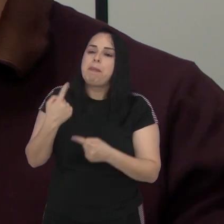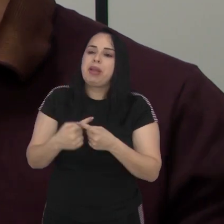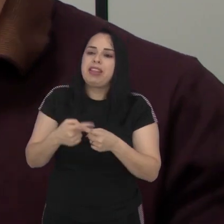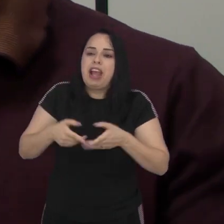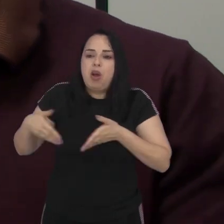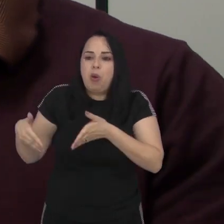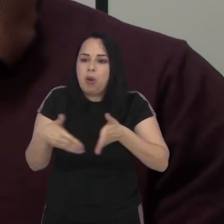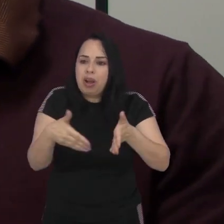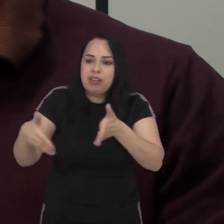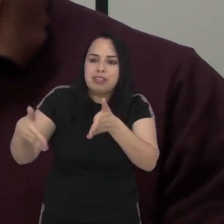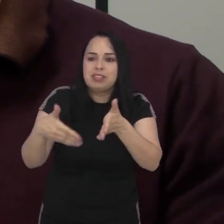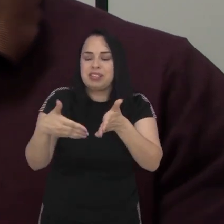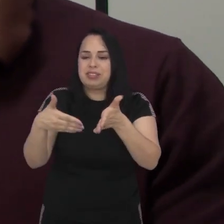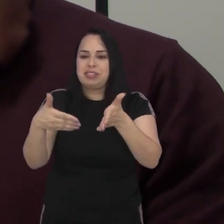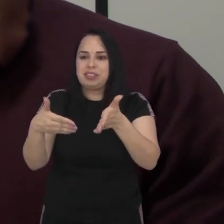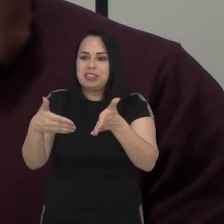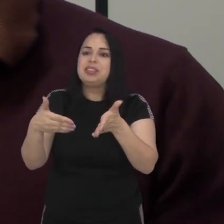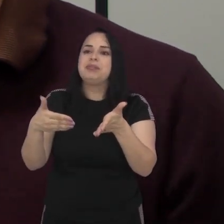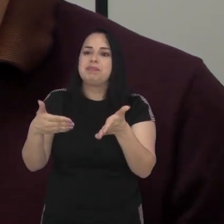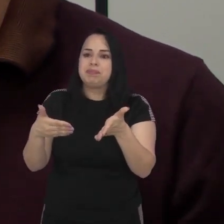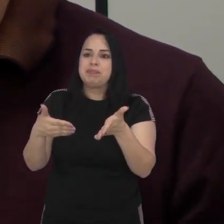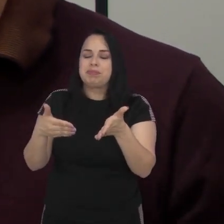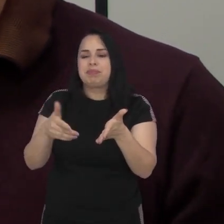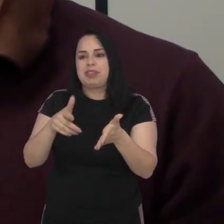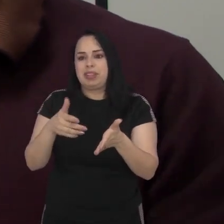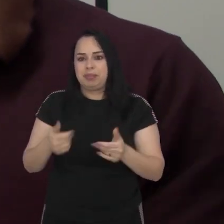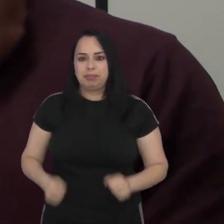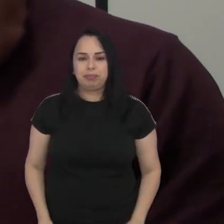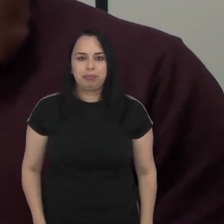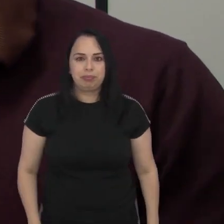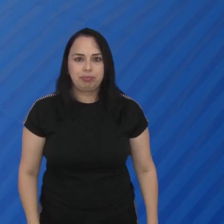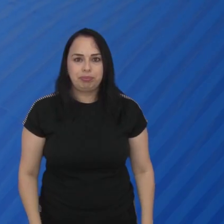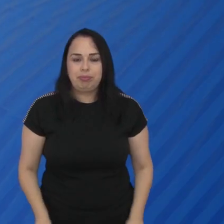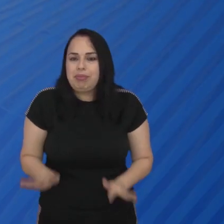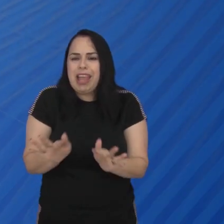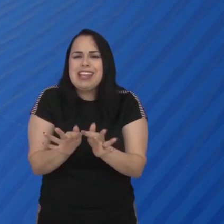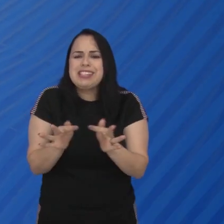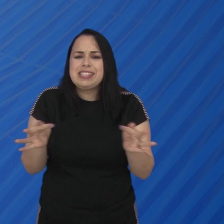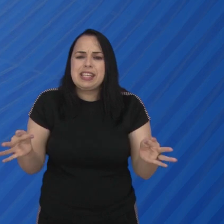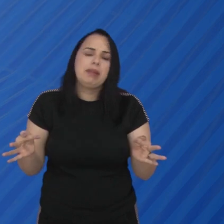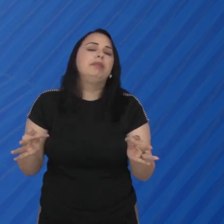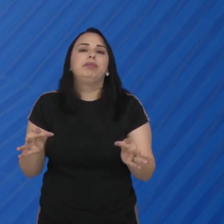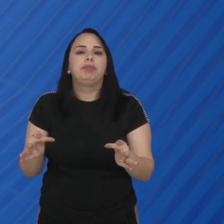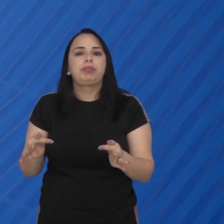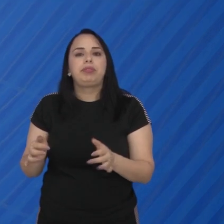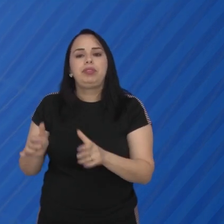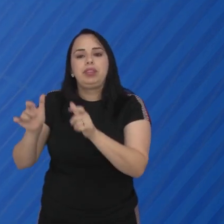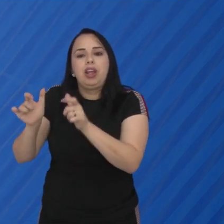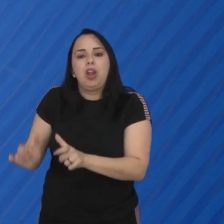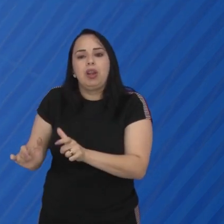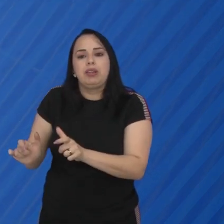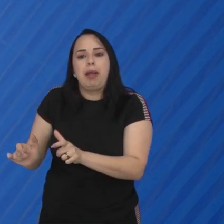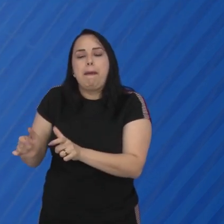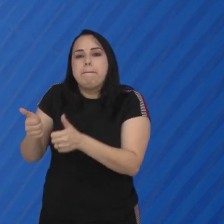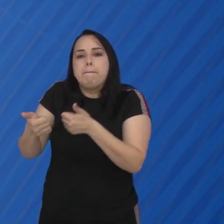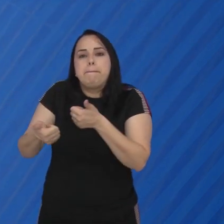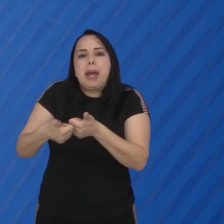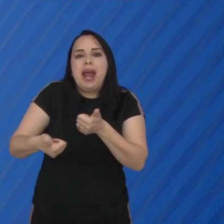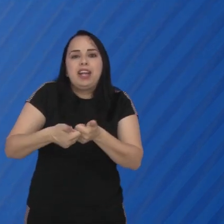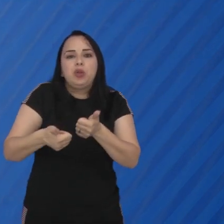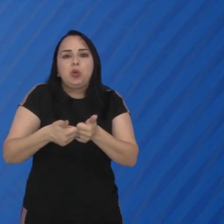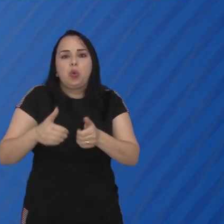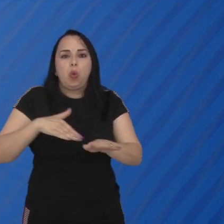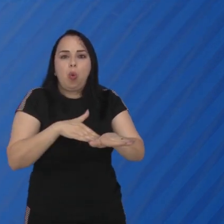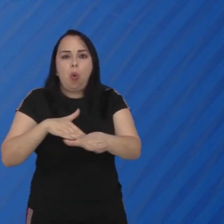cidade para os moradores para a população que são as ciclovias o sistema é bem simples as bikes vão ficar disponíveis em